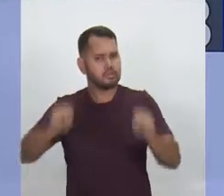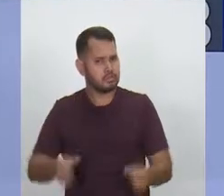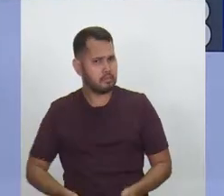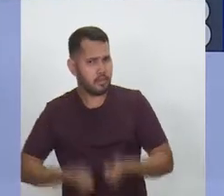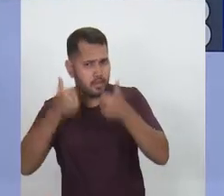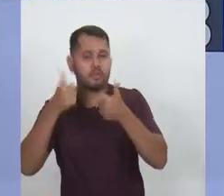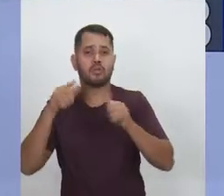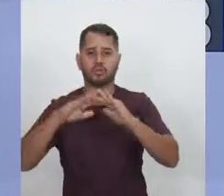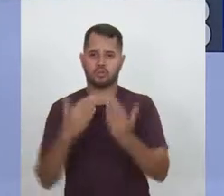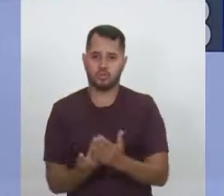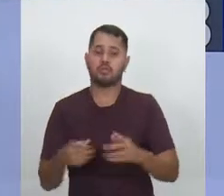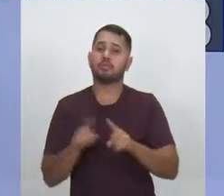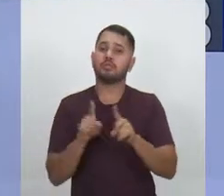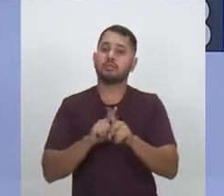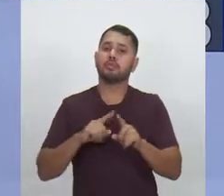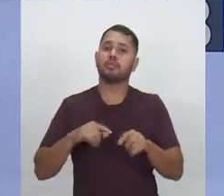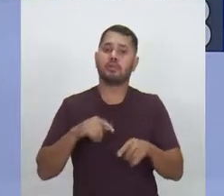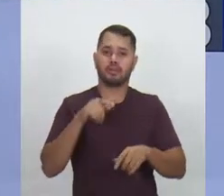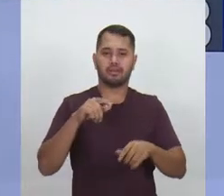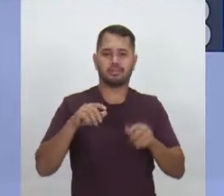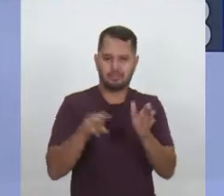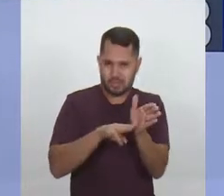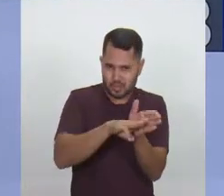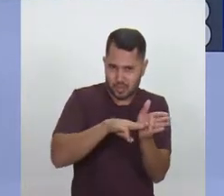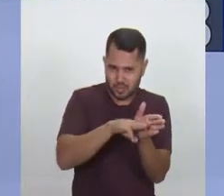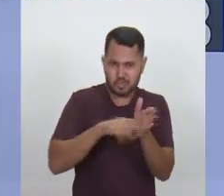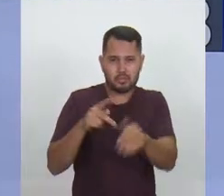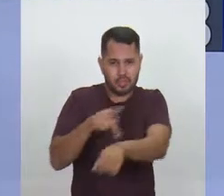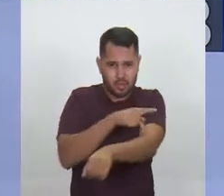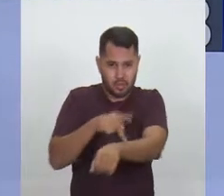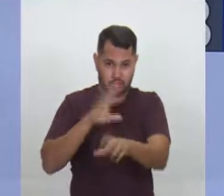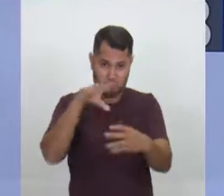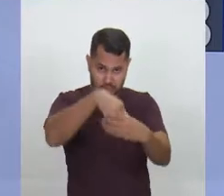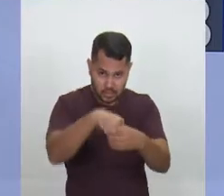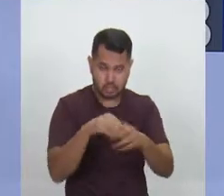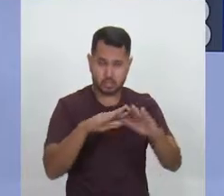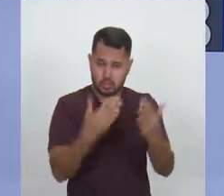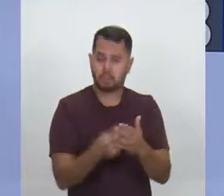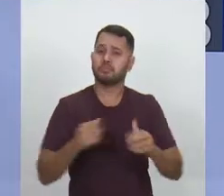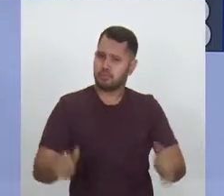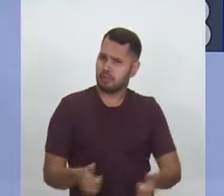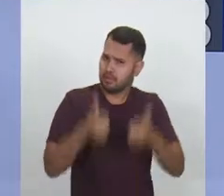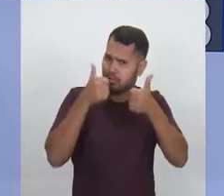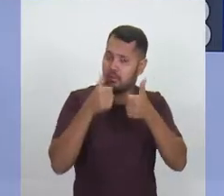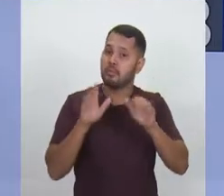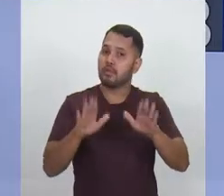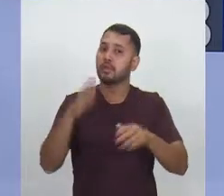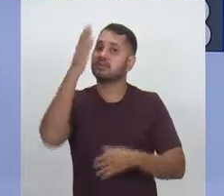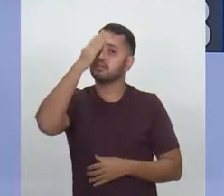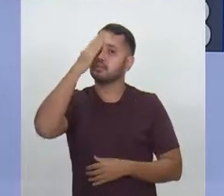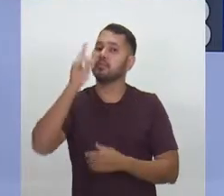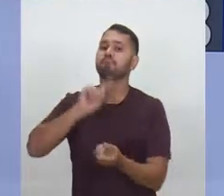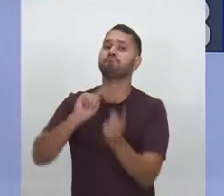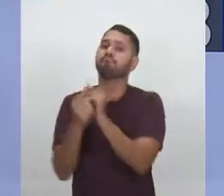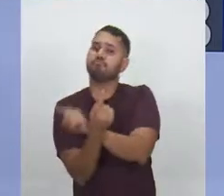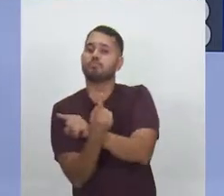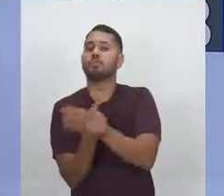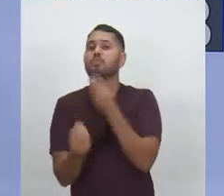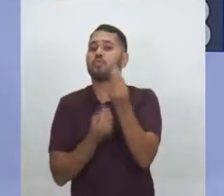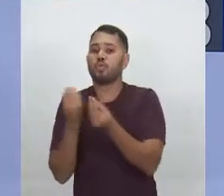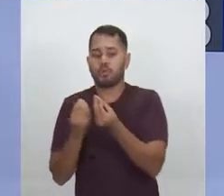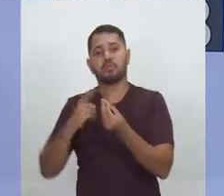modernizar as técnicas pedagógicas que aí são implementadas. Mas é preciso também ter esse contraturno, com